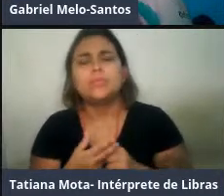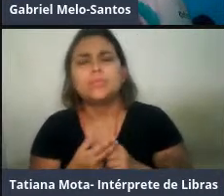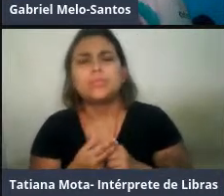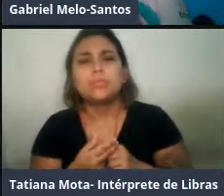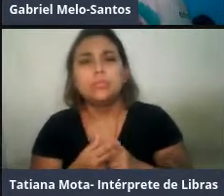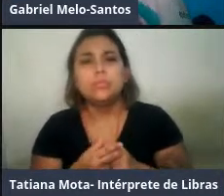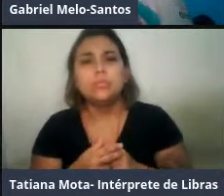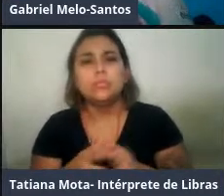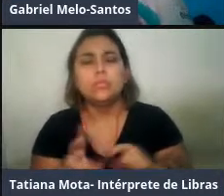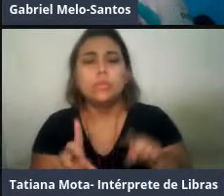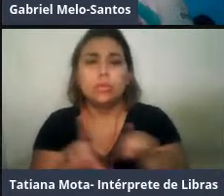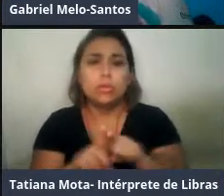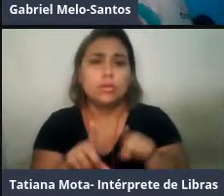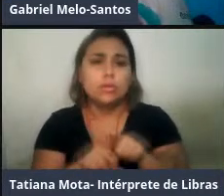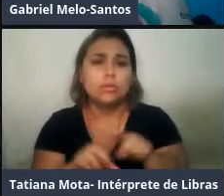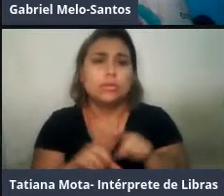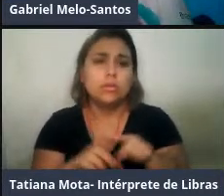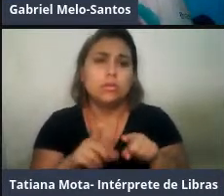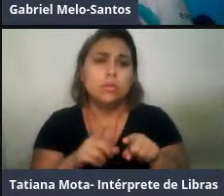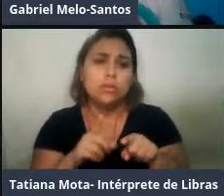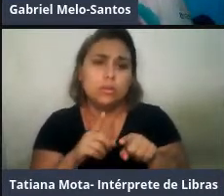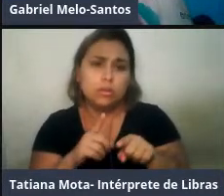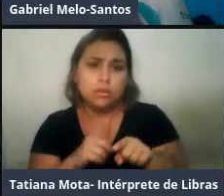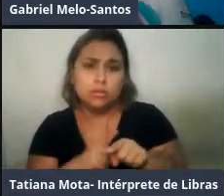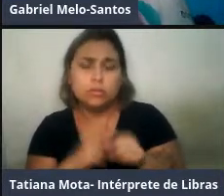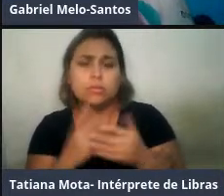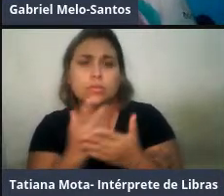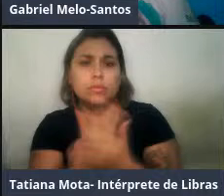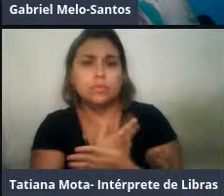4, 4 ou 5 desses grupos emitiram sequências,